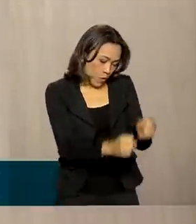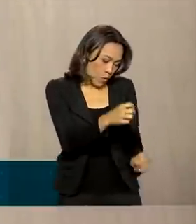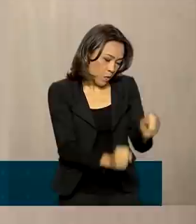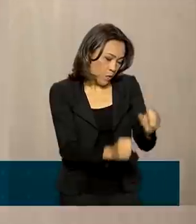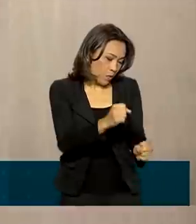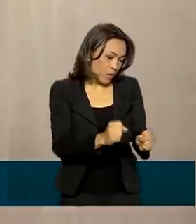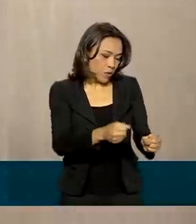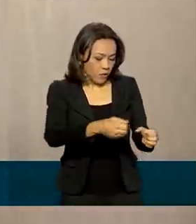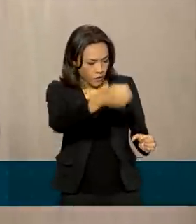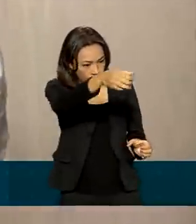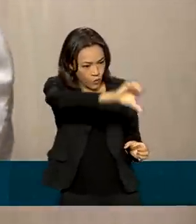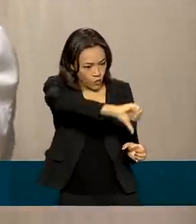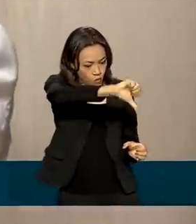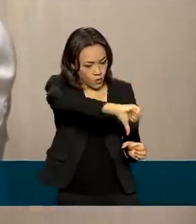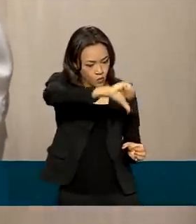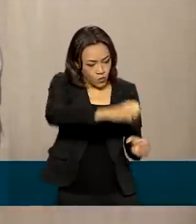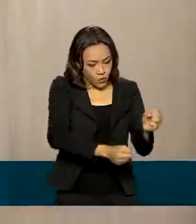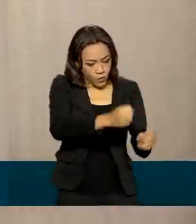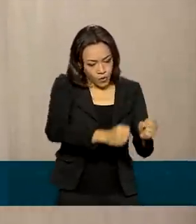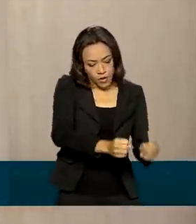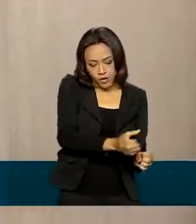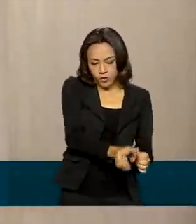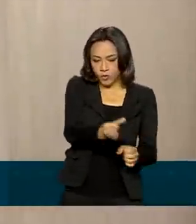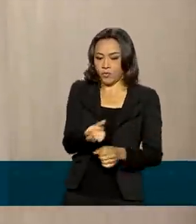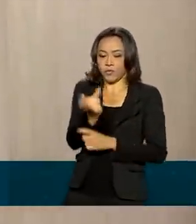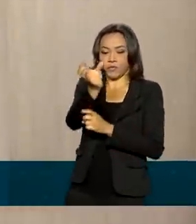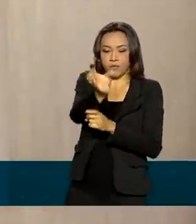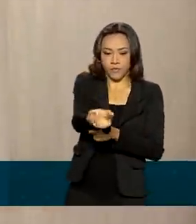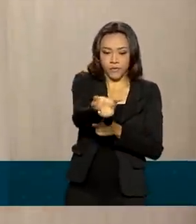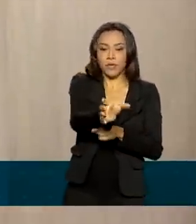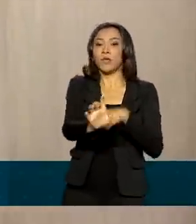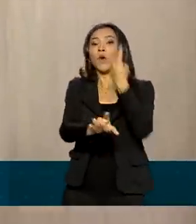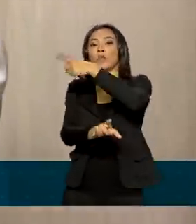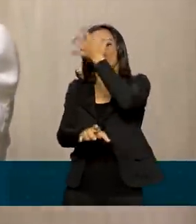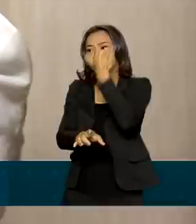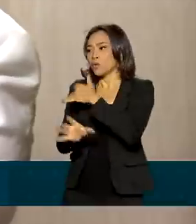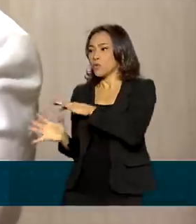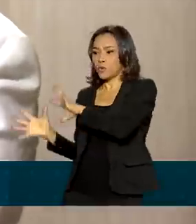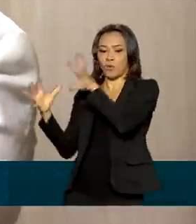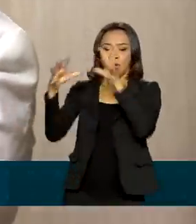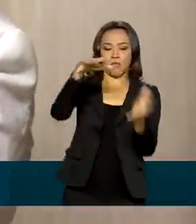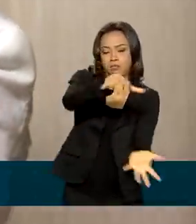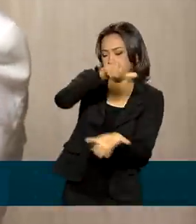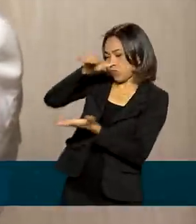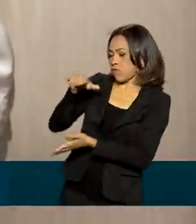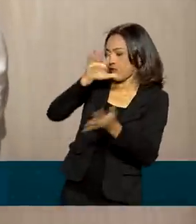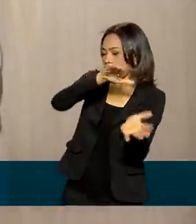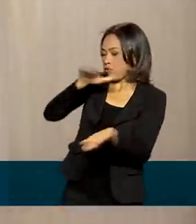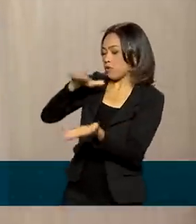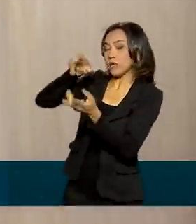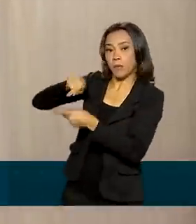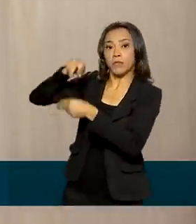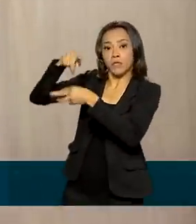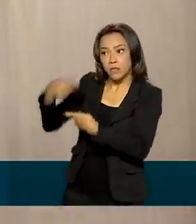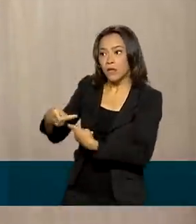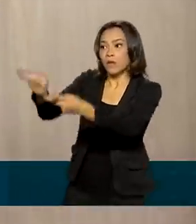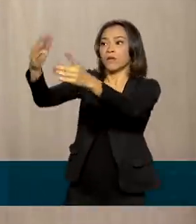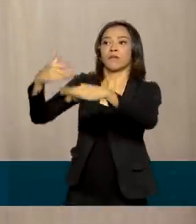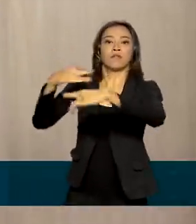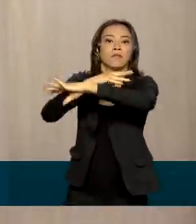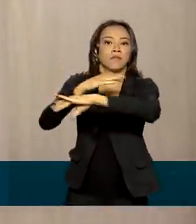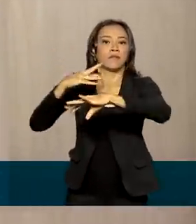que alguém tirou o leite, que alguém pôs no refrigerador, que alguém buscou, que alguém entregou e que depois a indústria